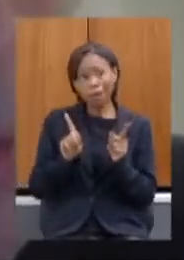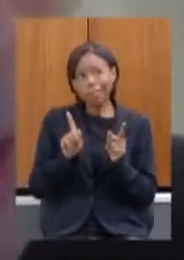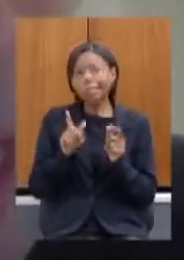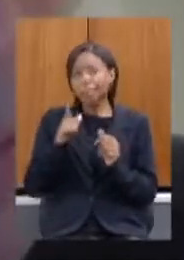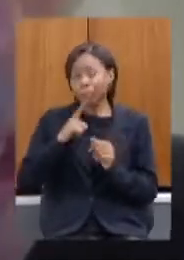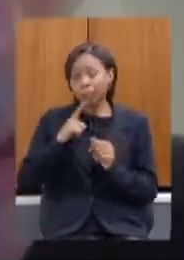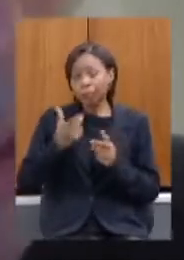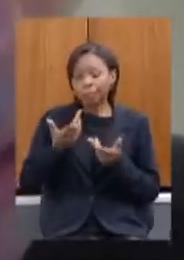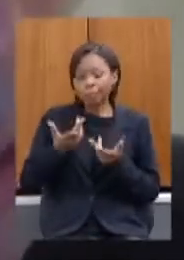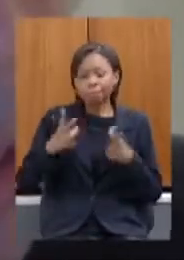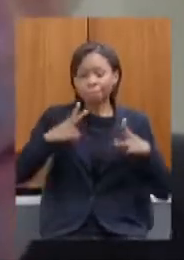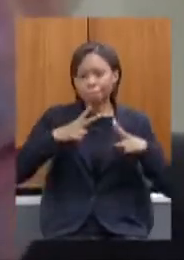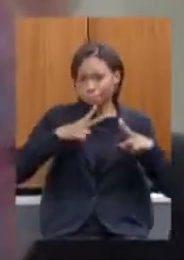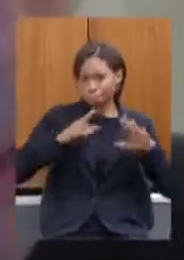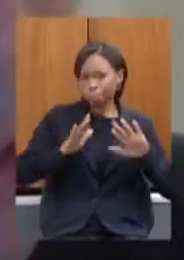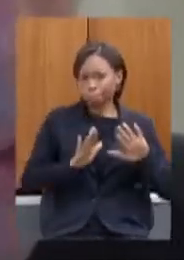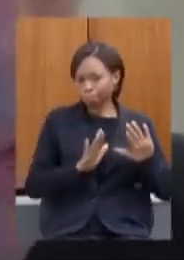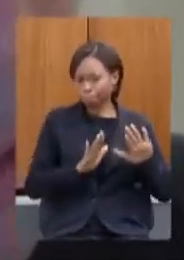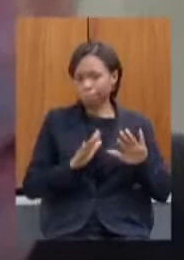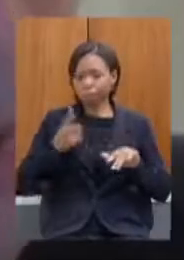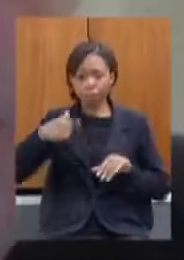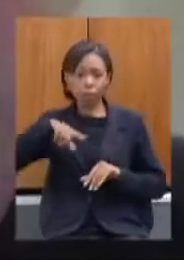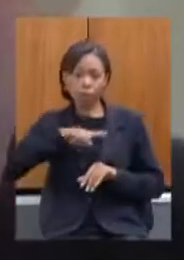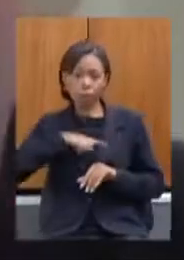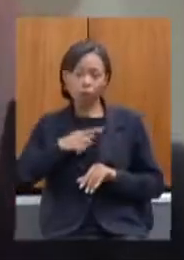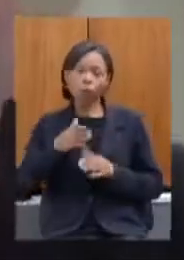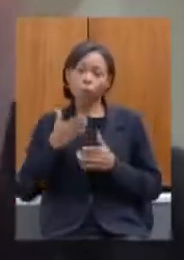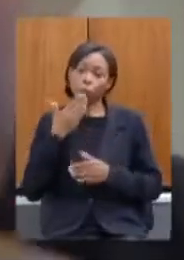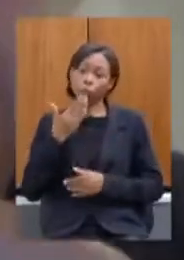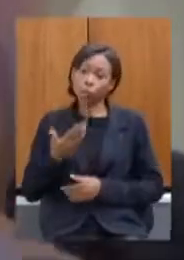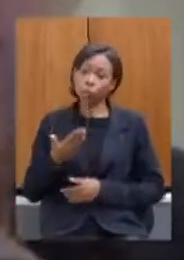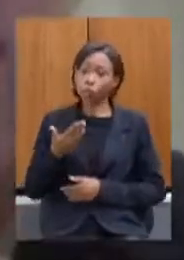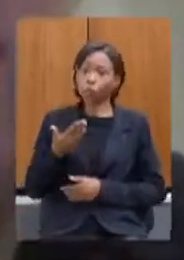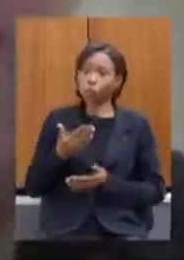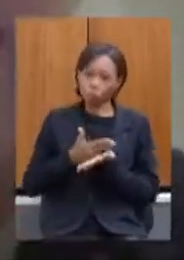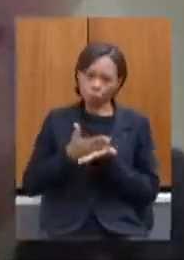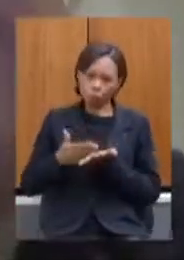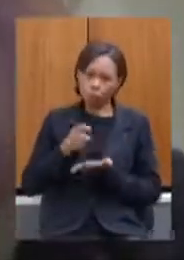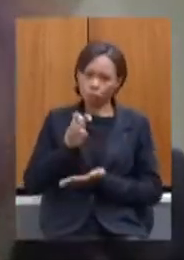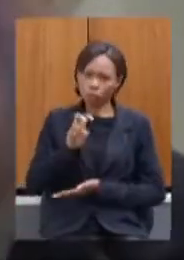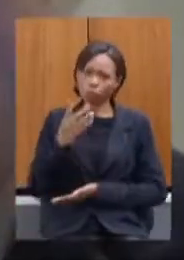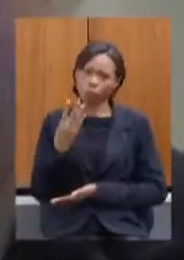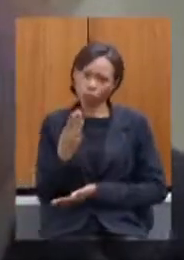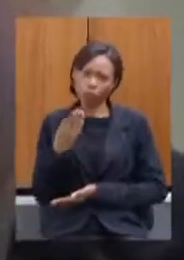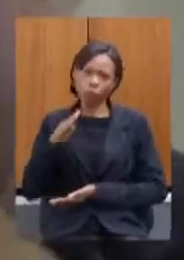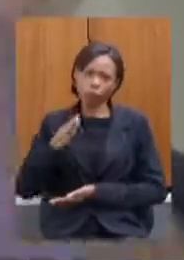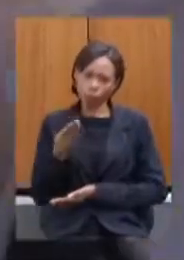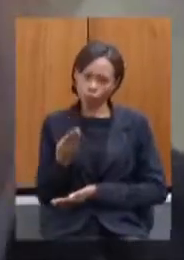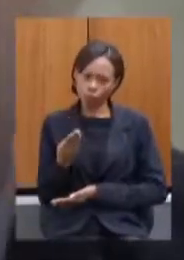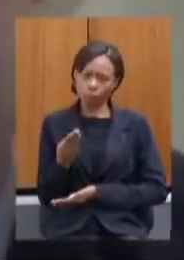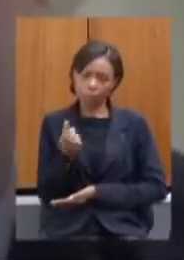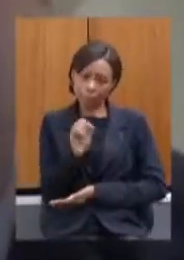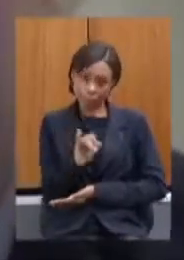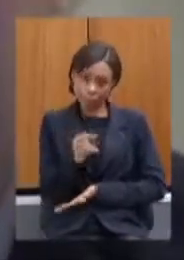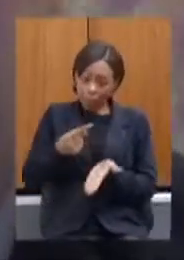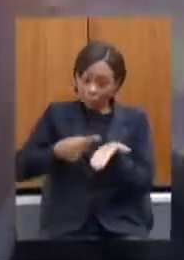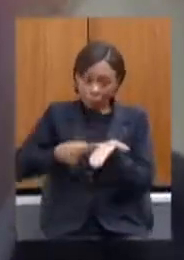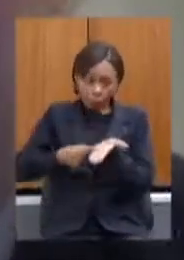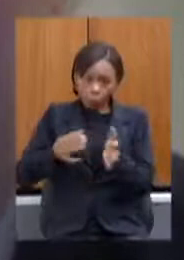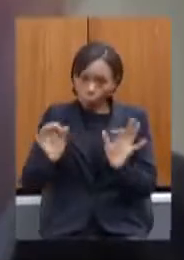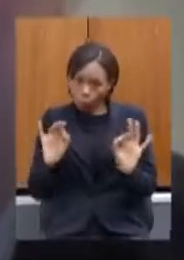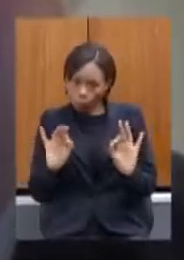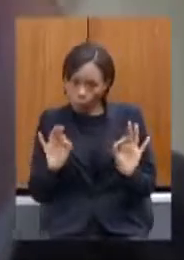posso dizer realmente nosso pedido inicial é 54 né se não houver acordo o que vai